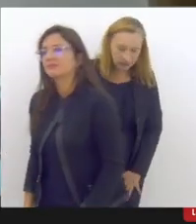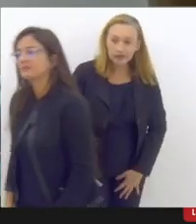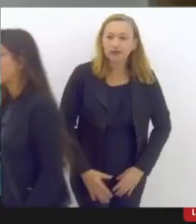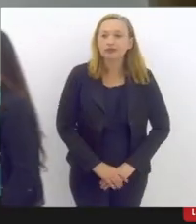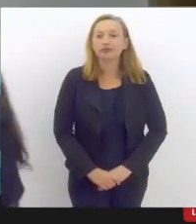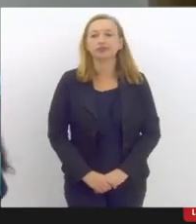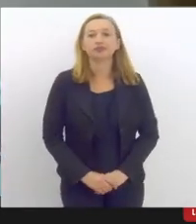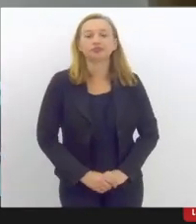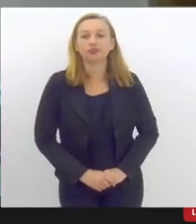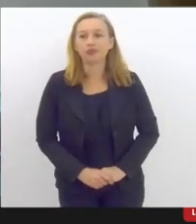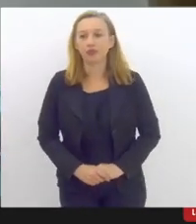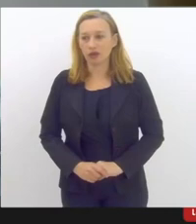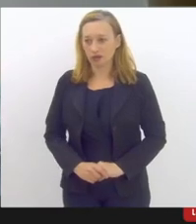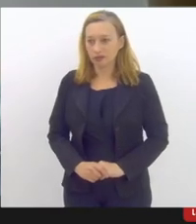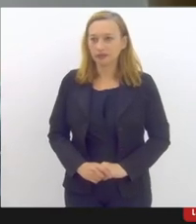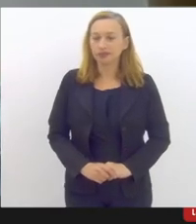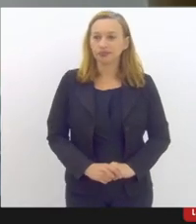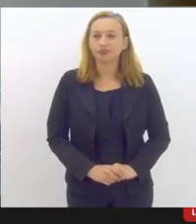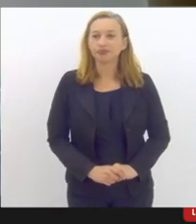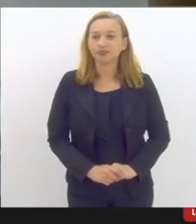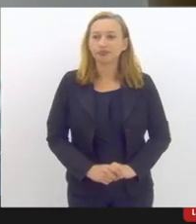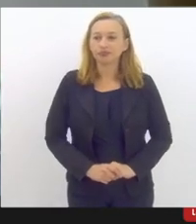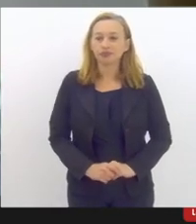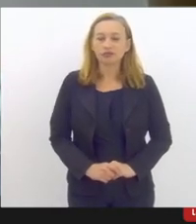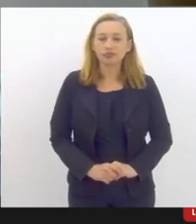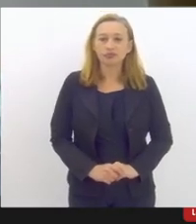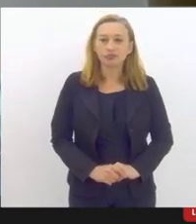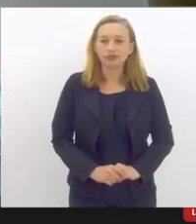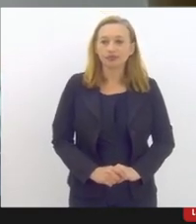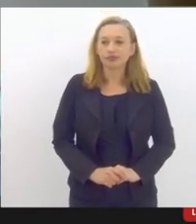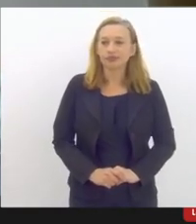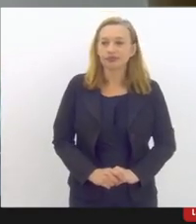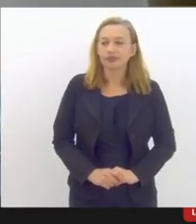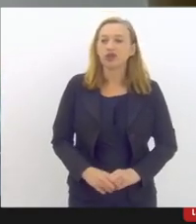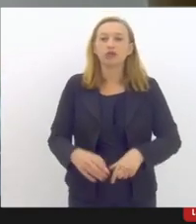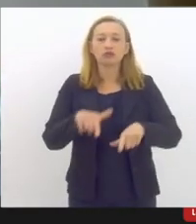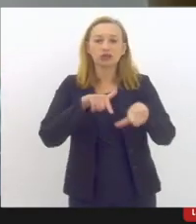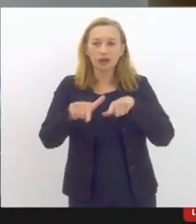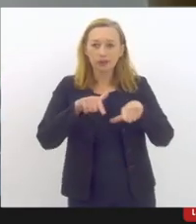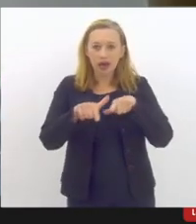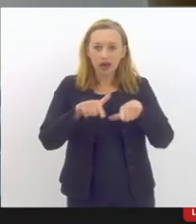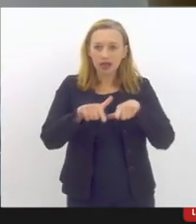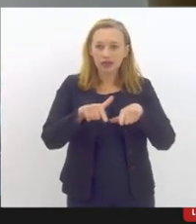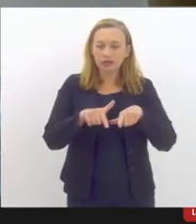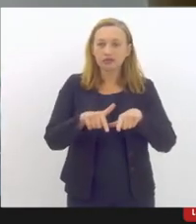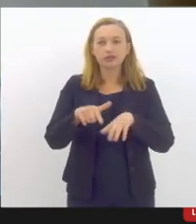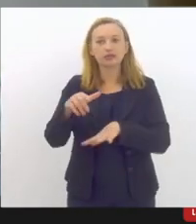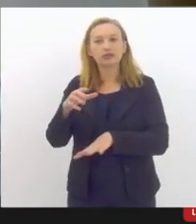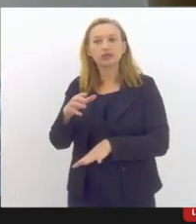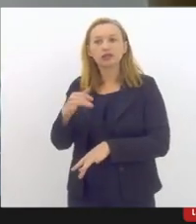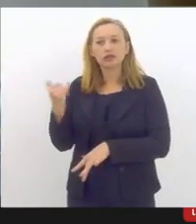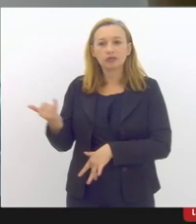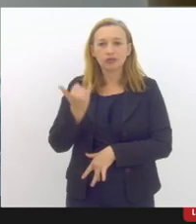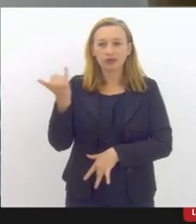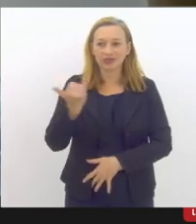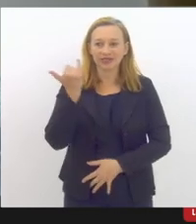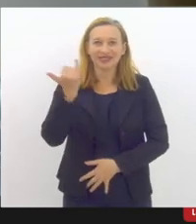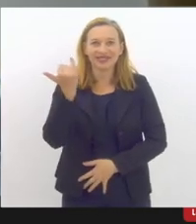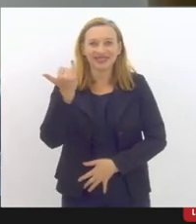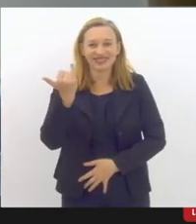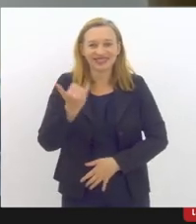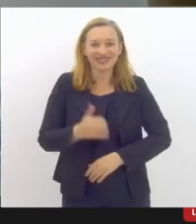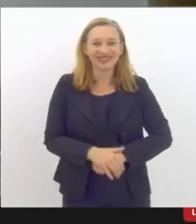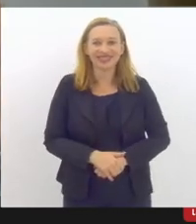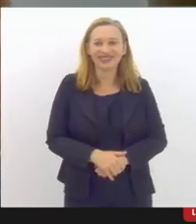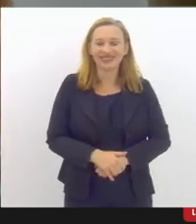por toda a rede, desde o Instituto Auschwitz, que faz um trabalho super interessante sobre a